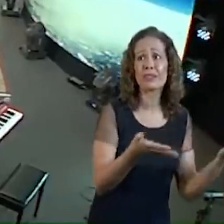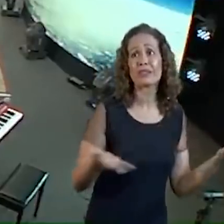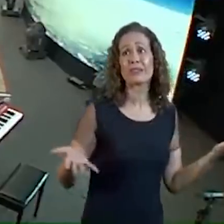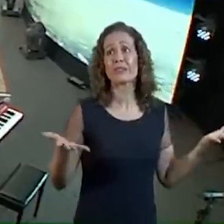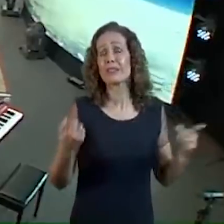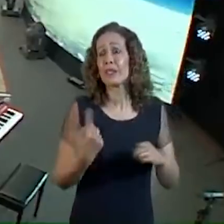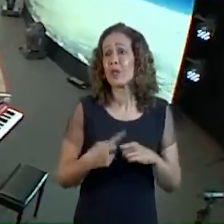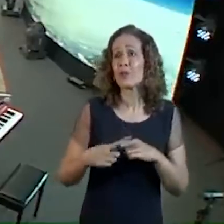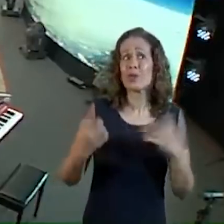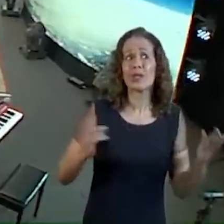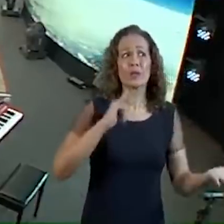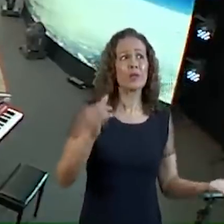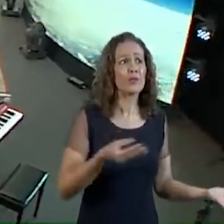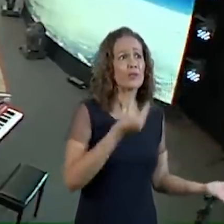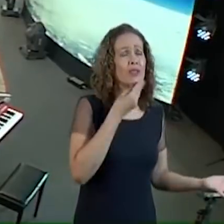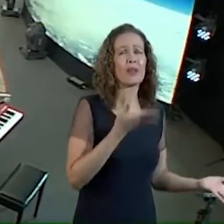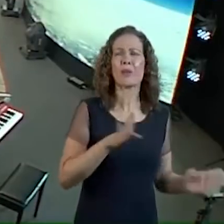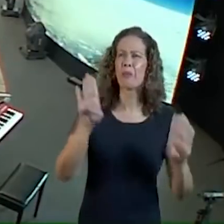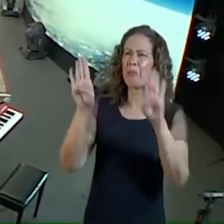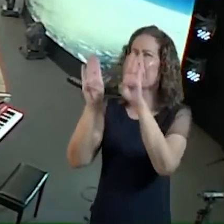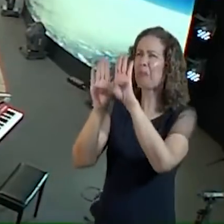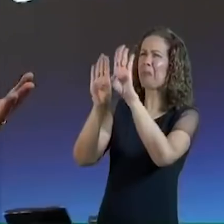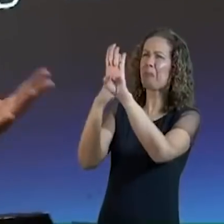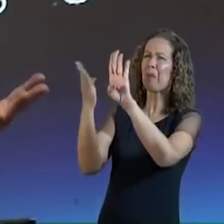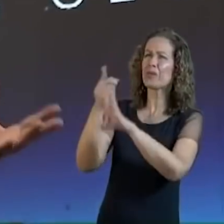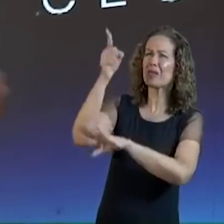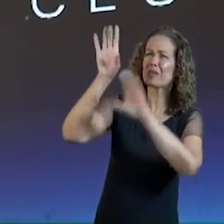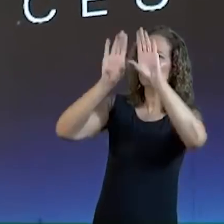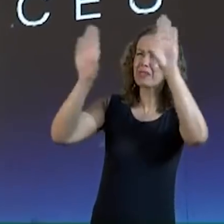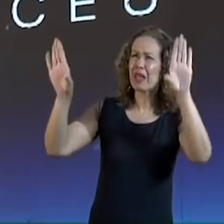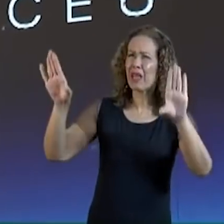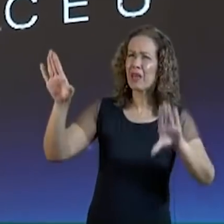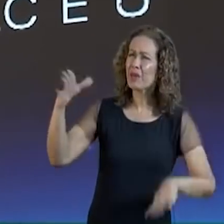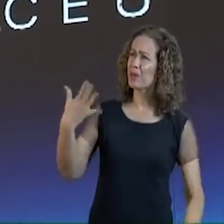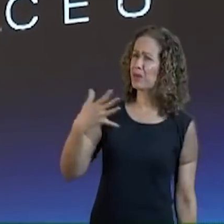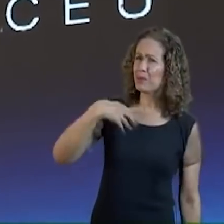Por que porta no céu? O Senhor já vai me levar?